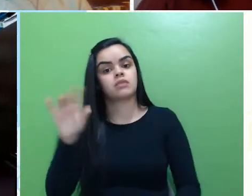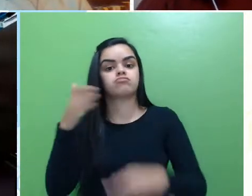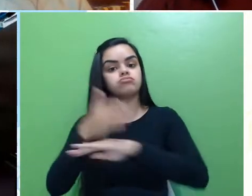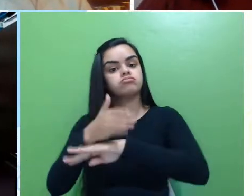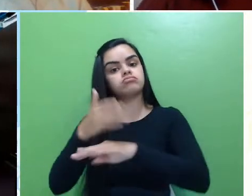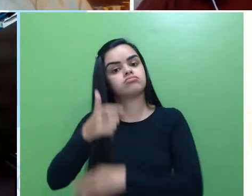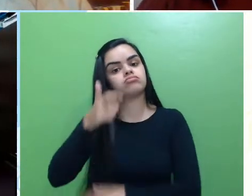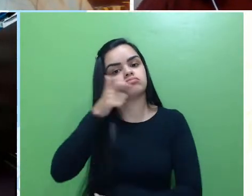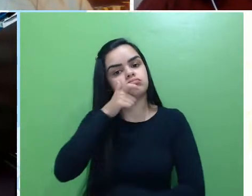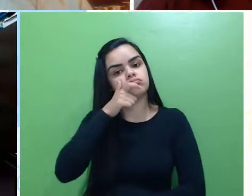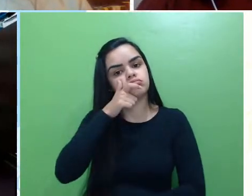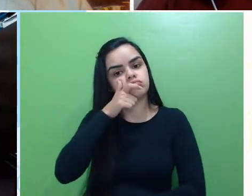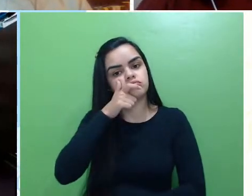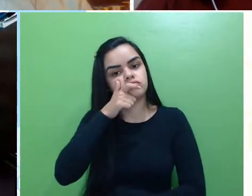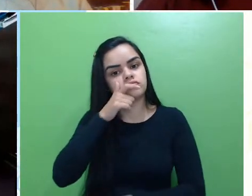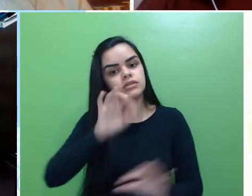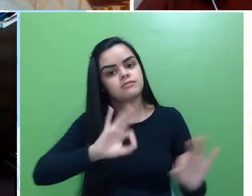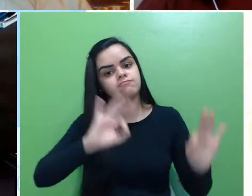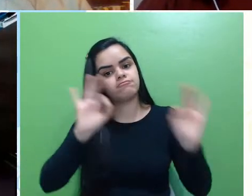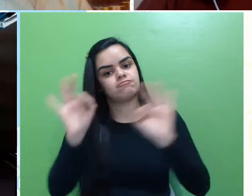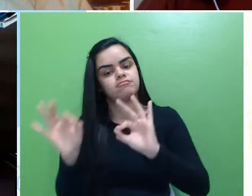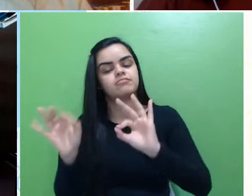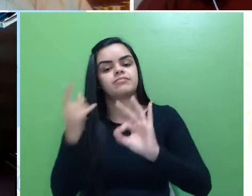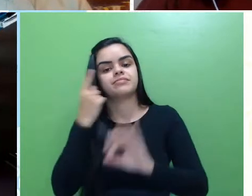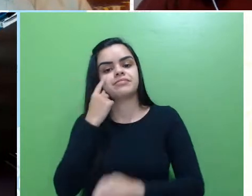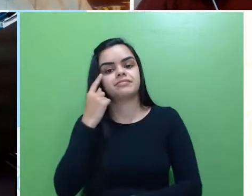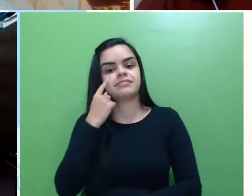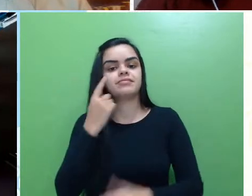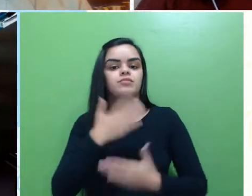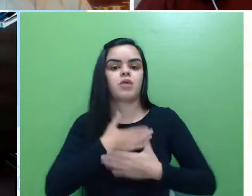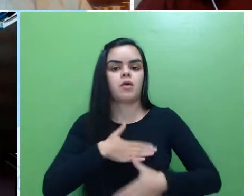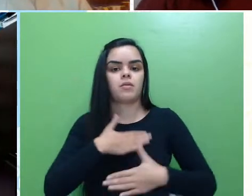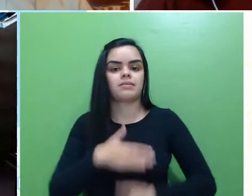visitar o site e navegar com calma, né.